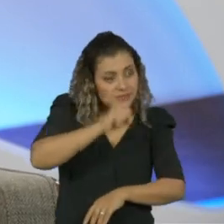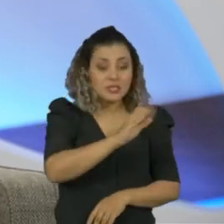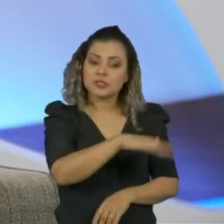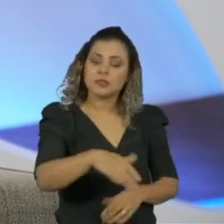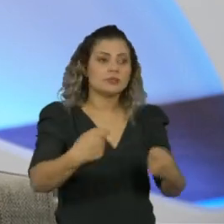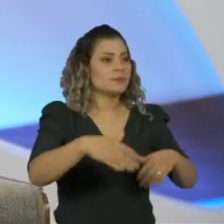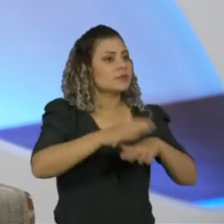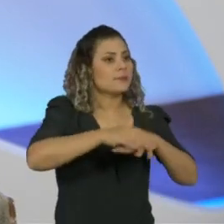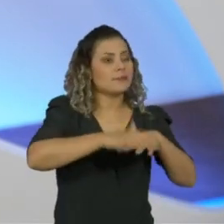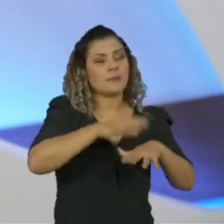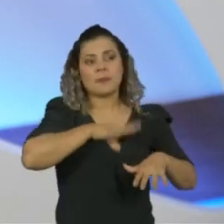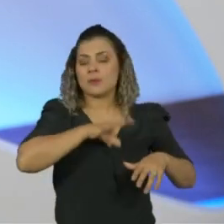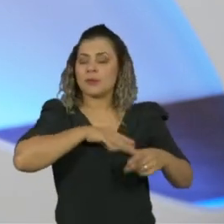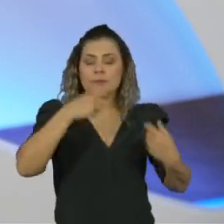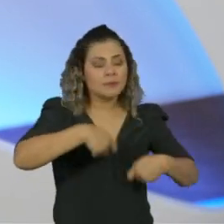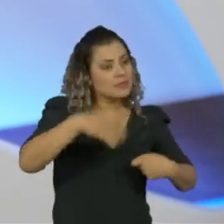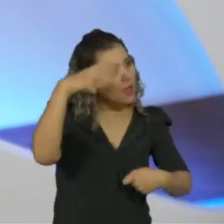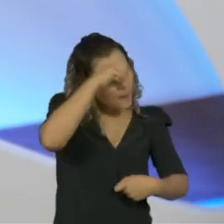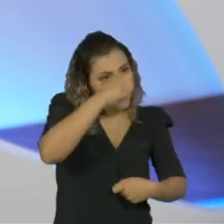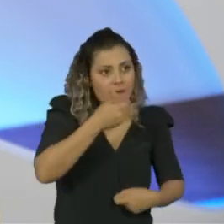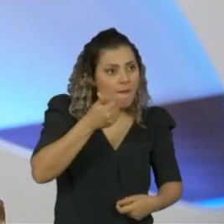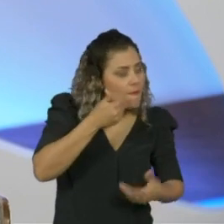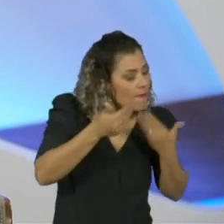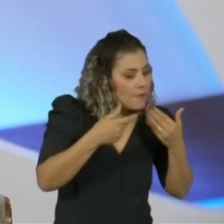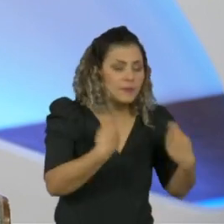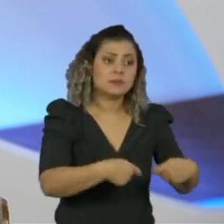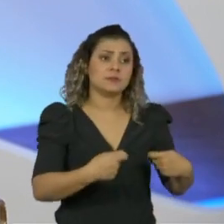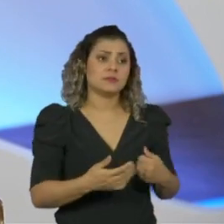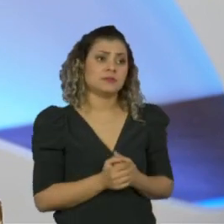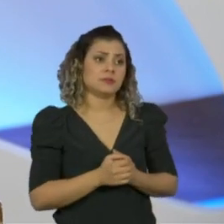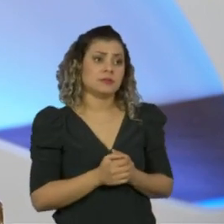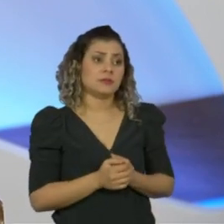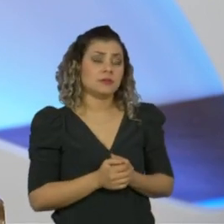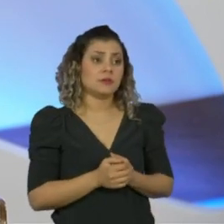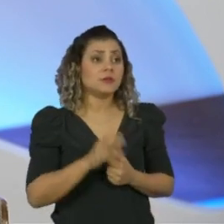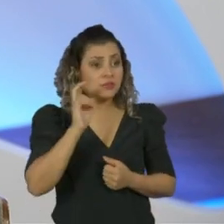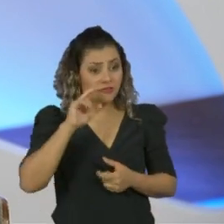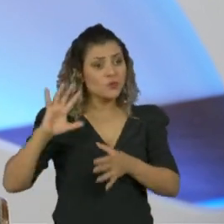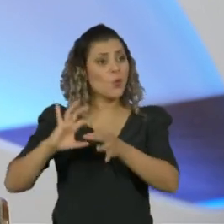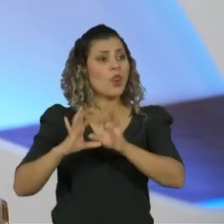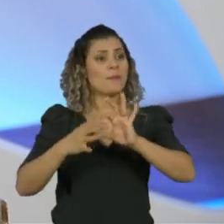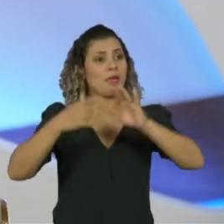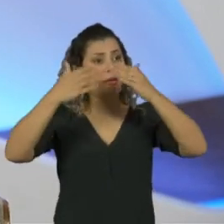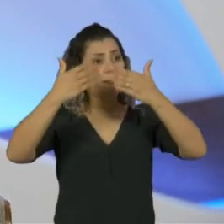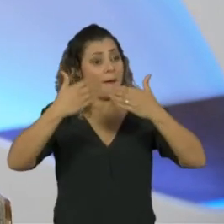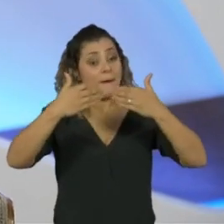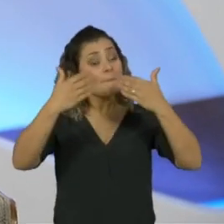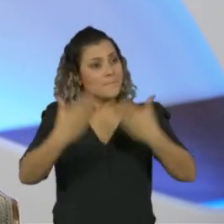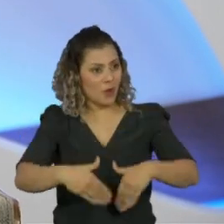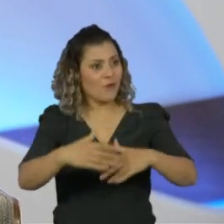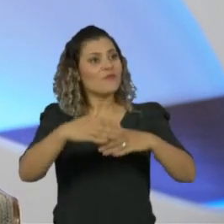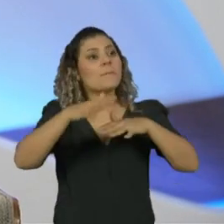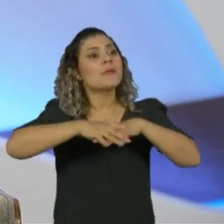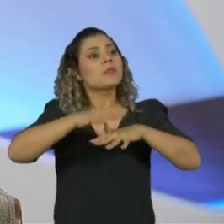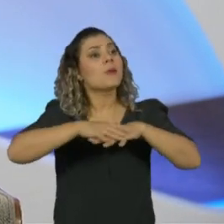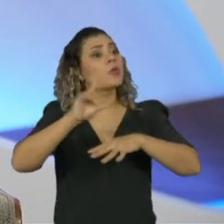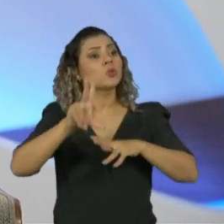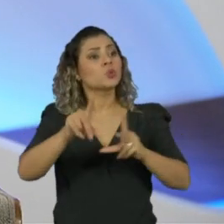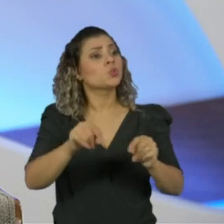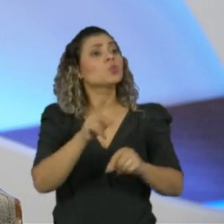aprender matemática e português. Pô, os medalhistas da Olimpíada de Matemática saiam tudo do Piauí.